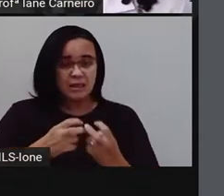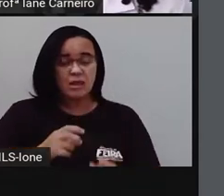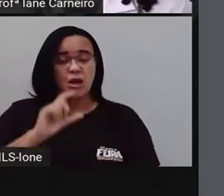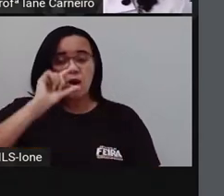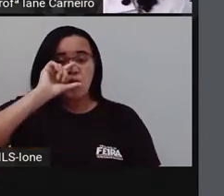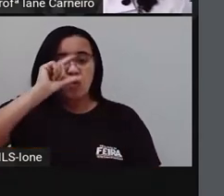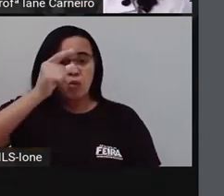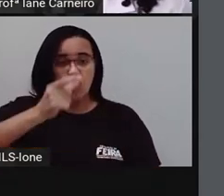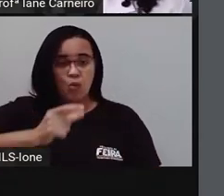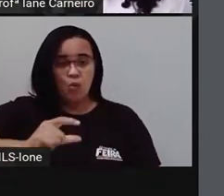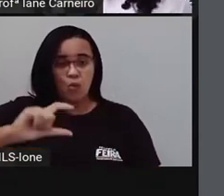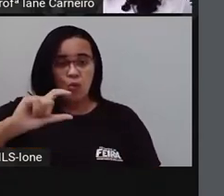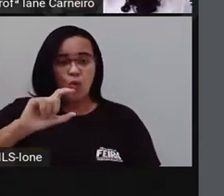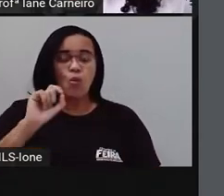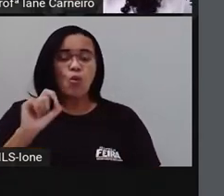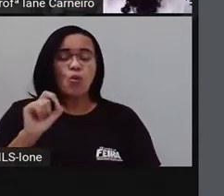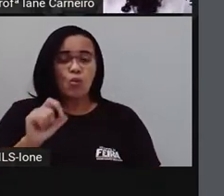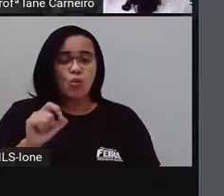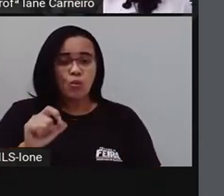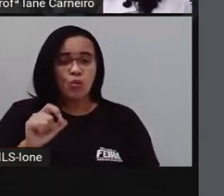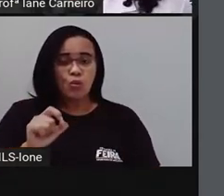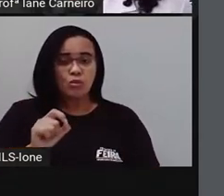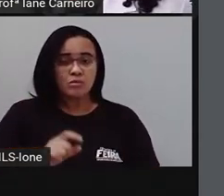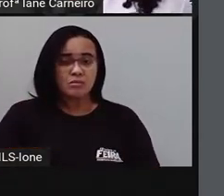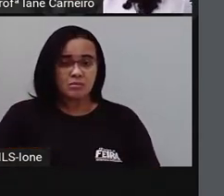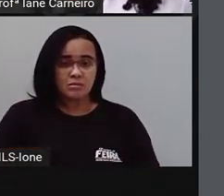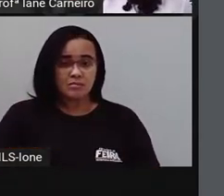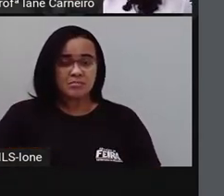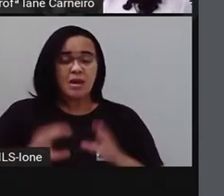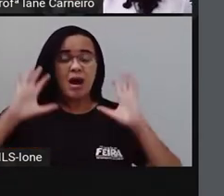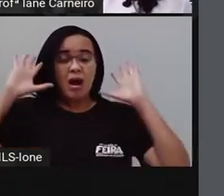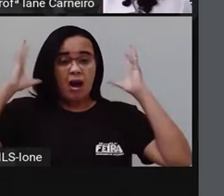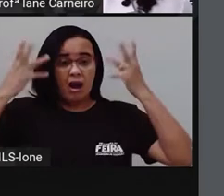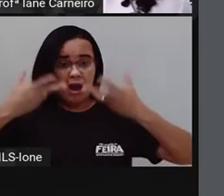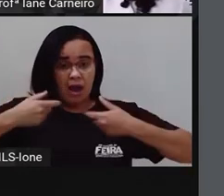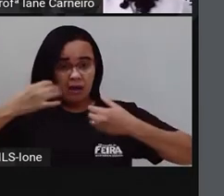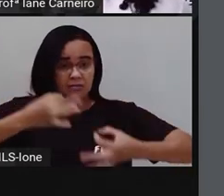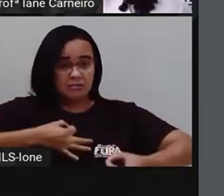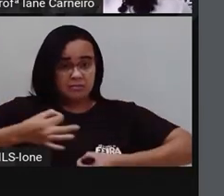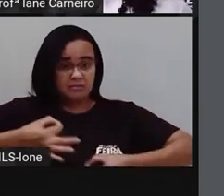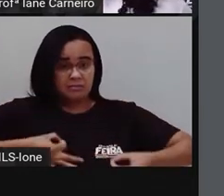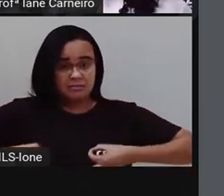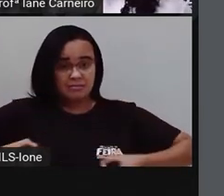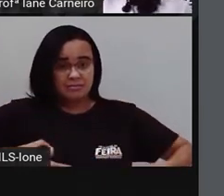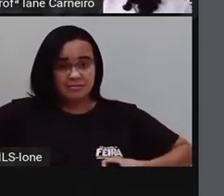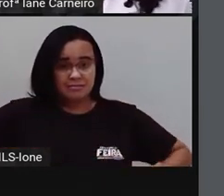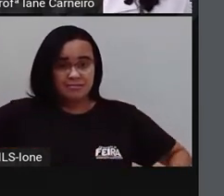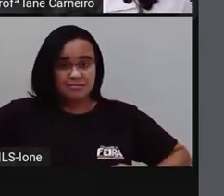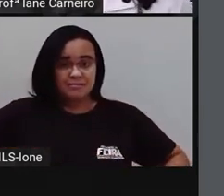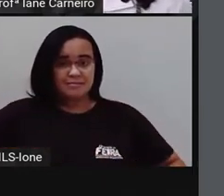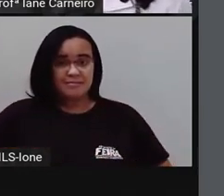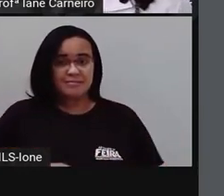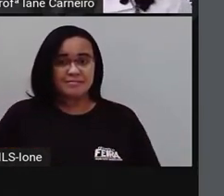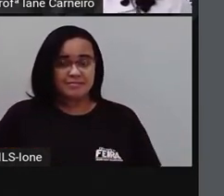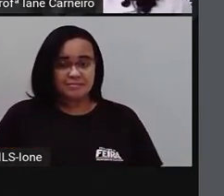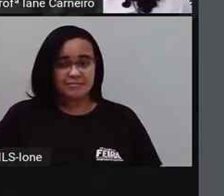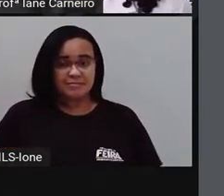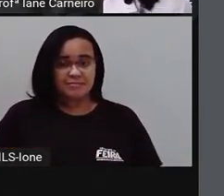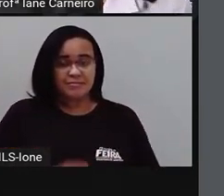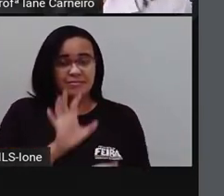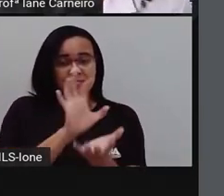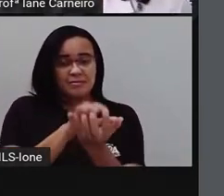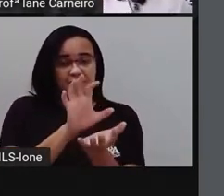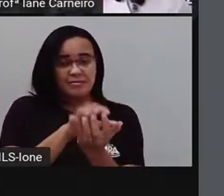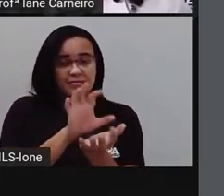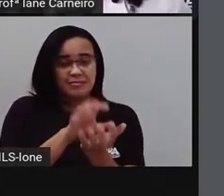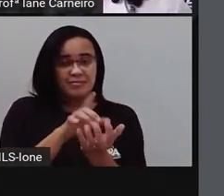ele faz, ó, berrar. A onça, urrar. O jacaré,